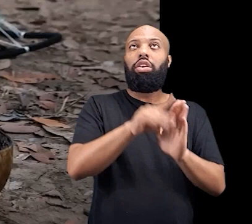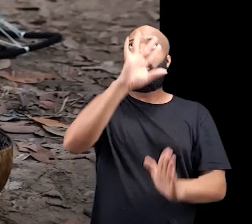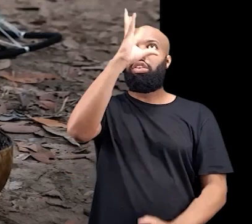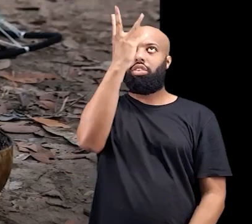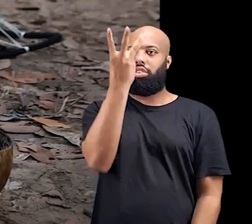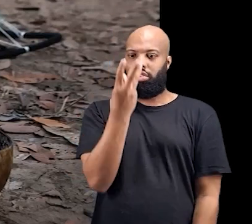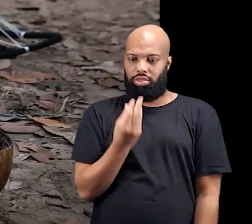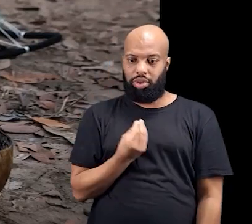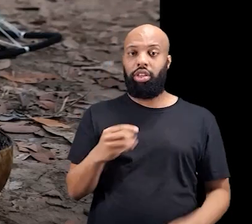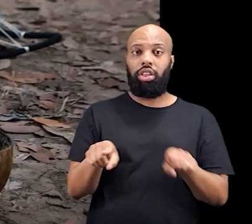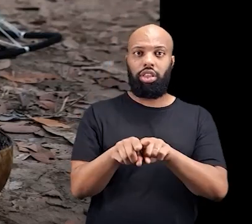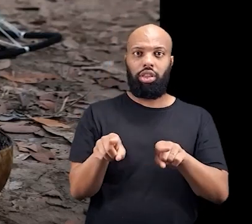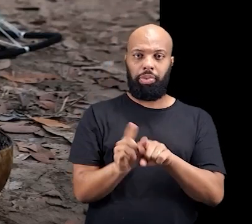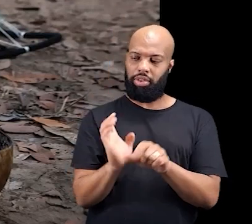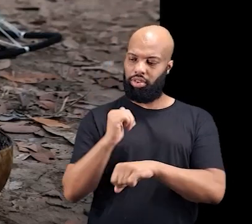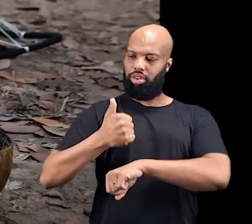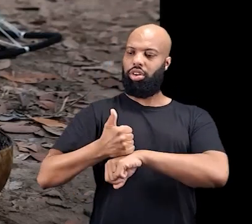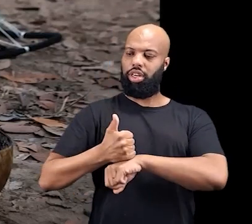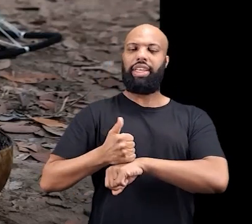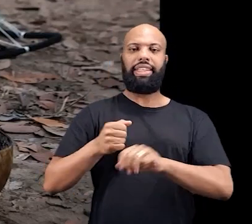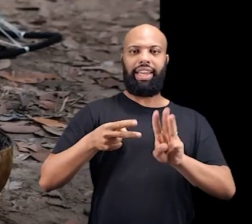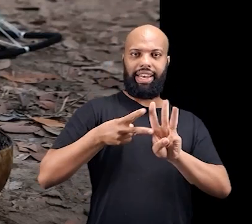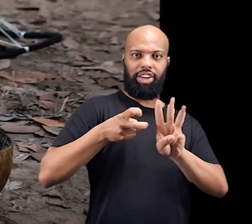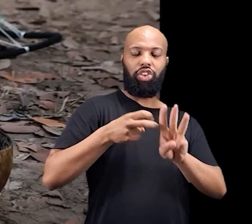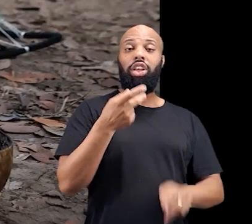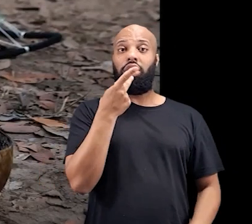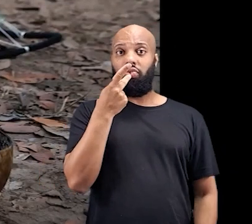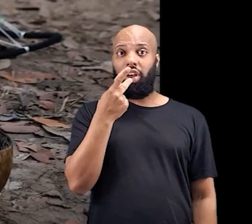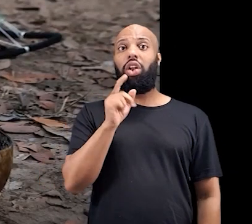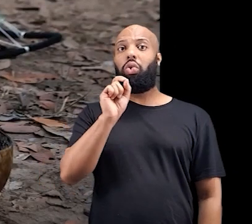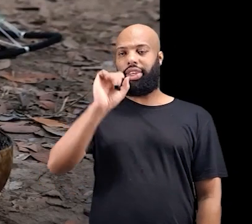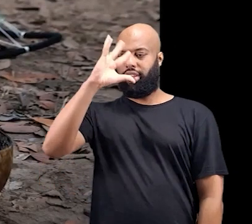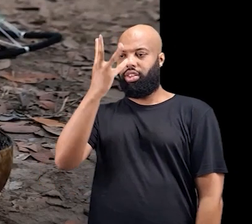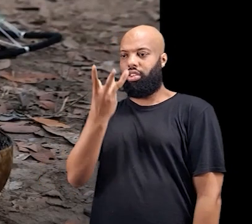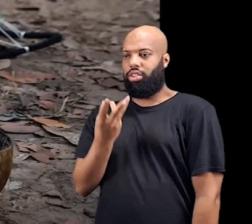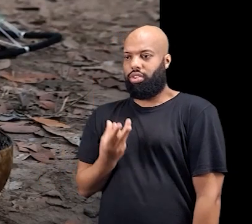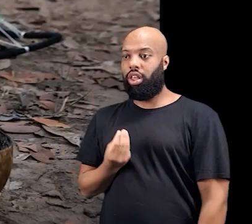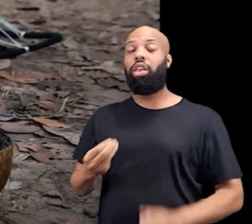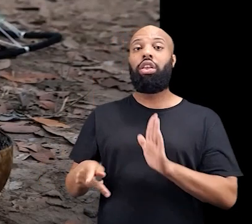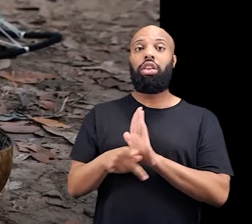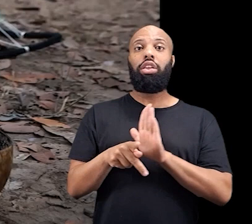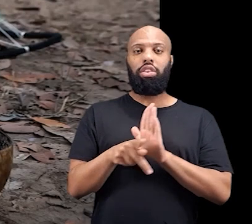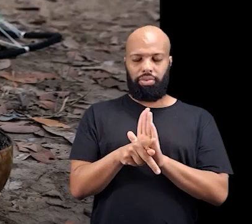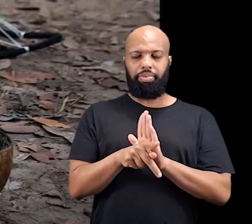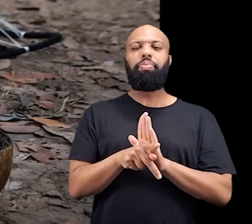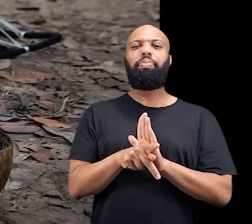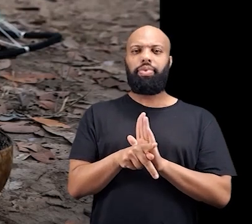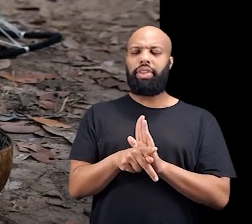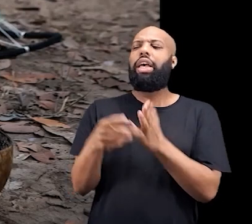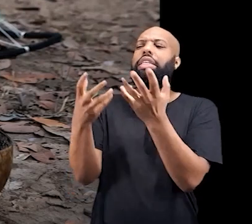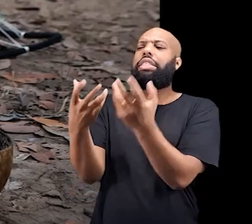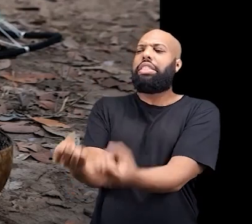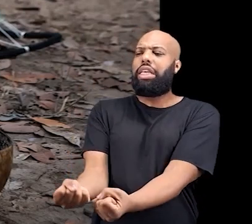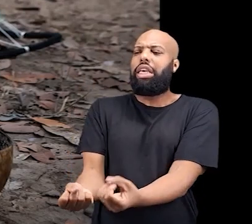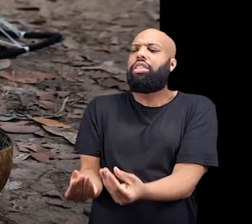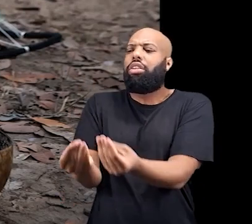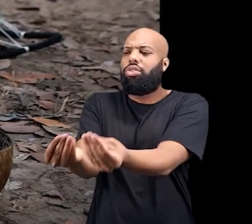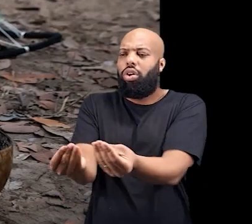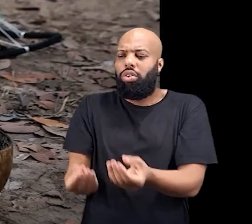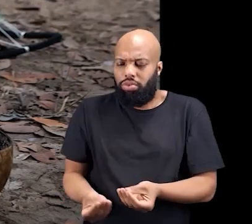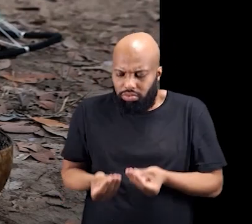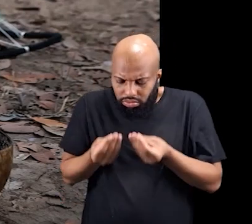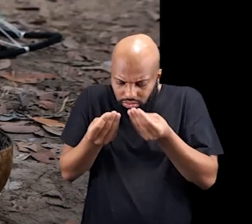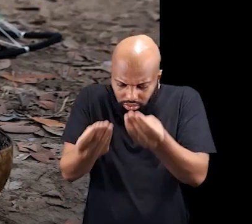ele... E o pajé diz, né? Que se o espírito do rio, né? Os espíritos da